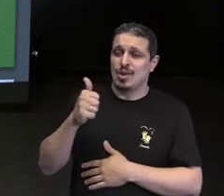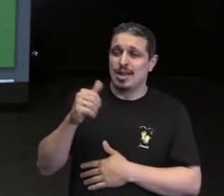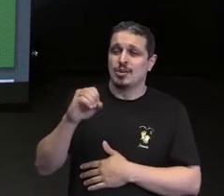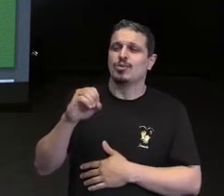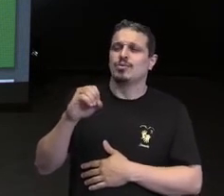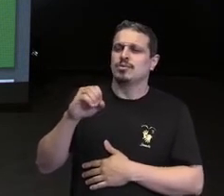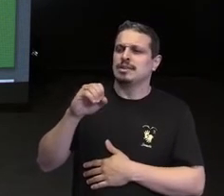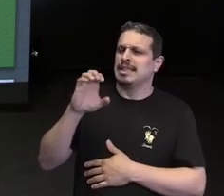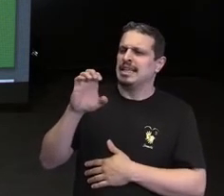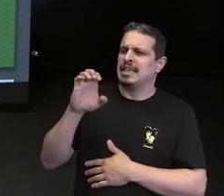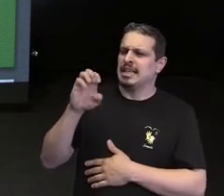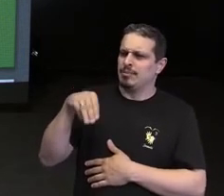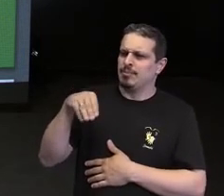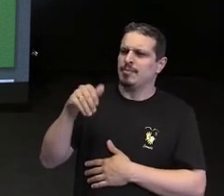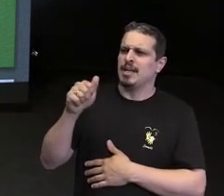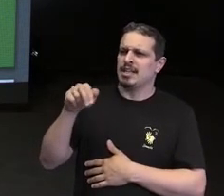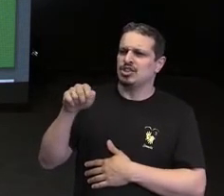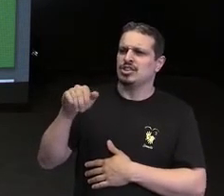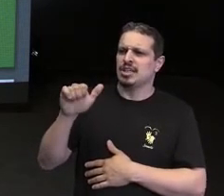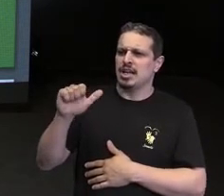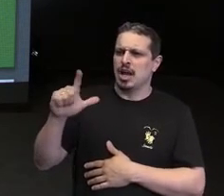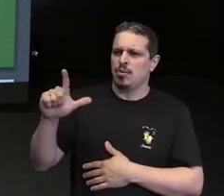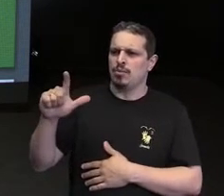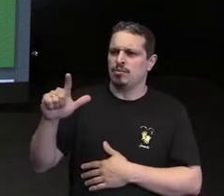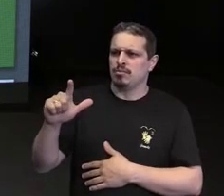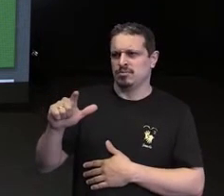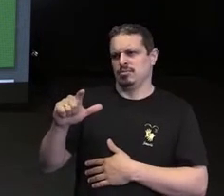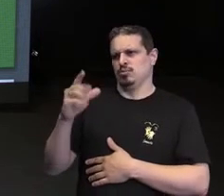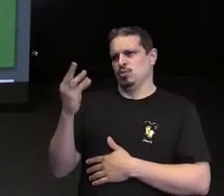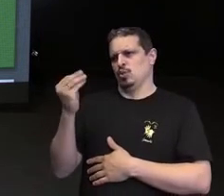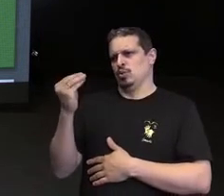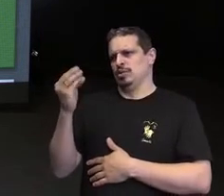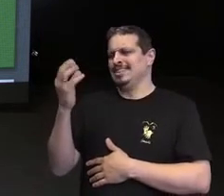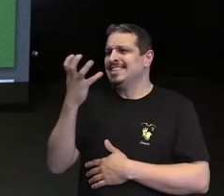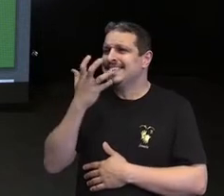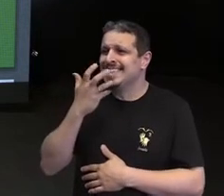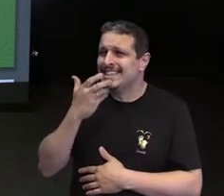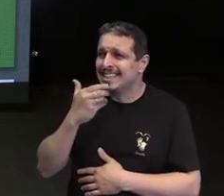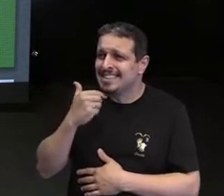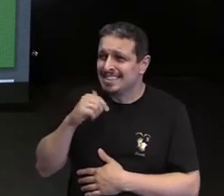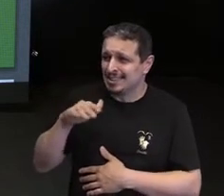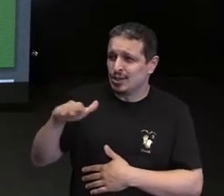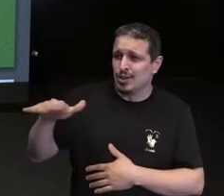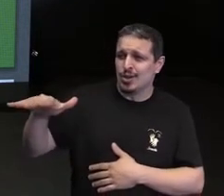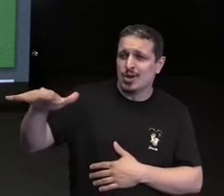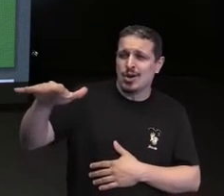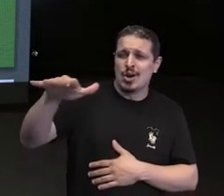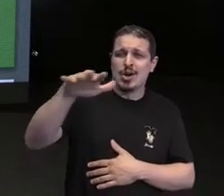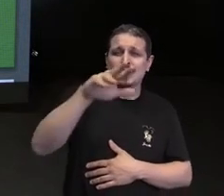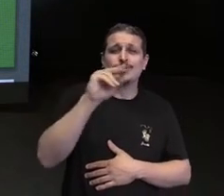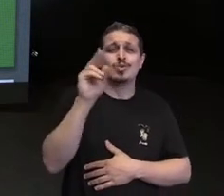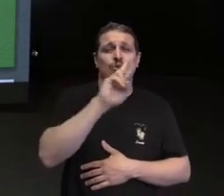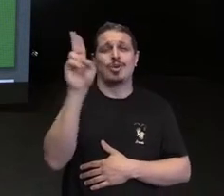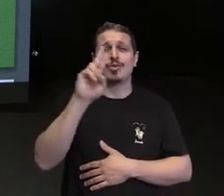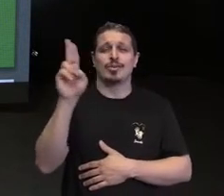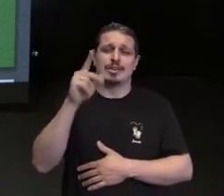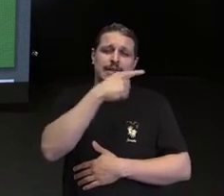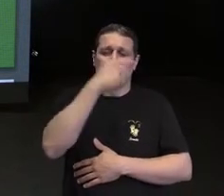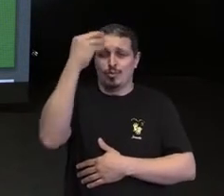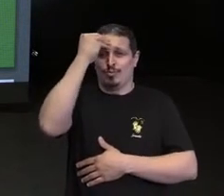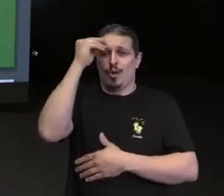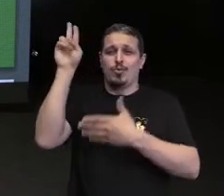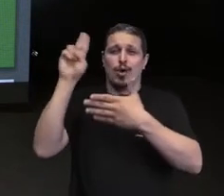por muitas Manuelas, por muitas crianças Ana Lívia, por muitas Caróis, por muitas e muitas crianças marinas,